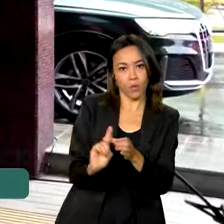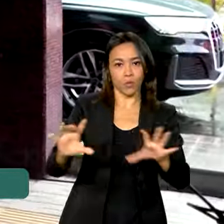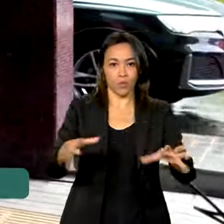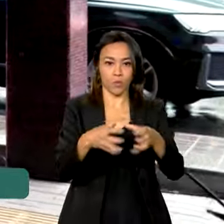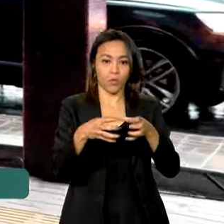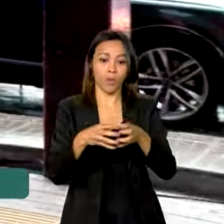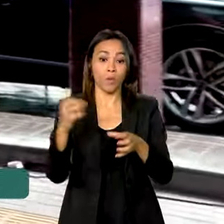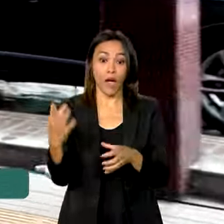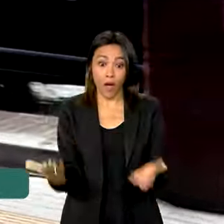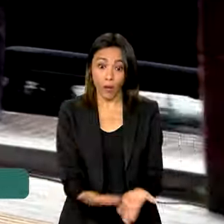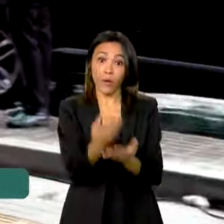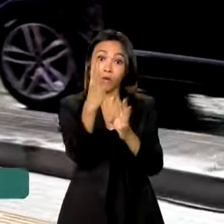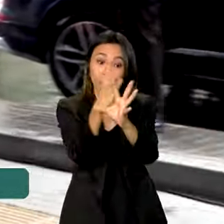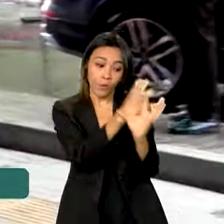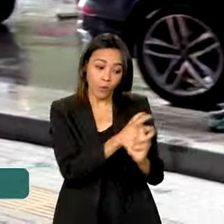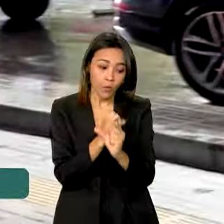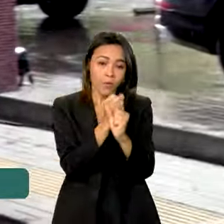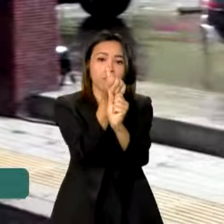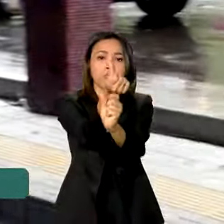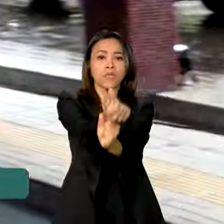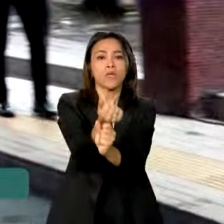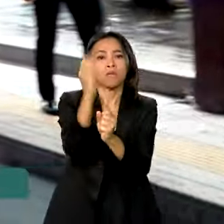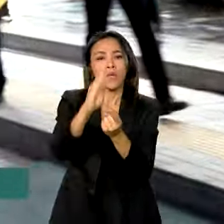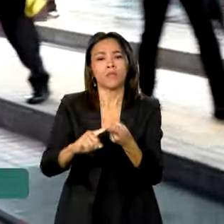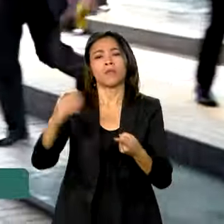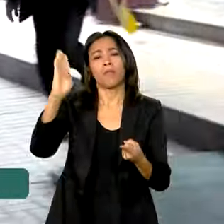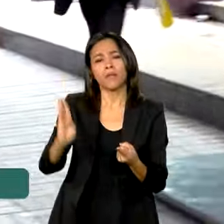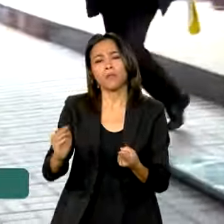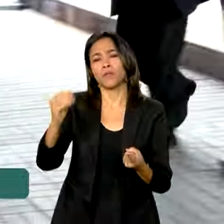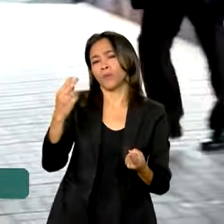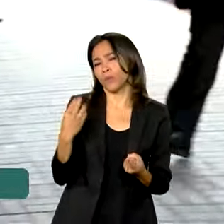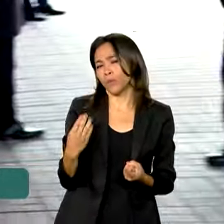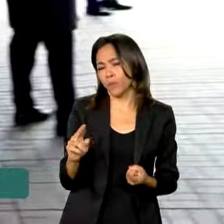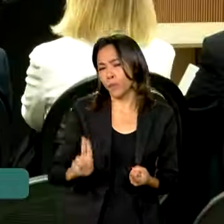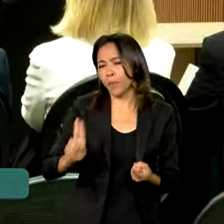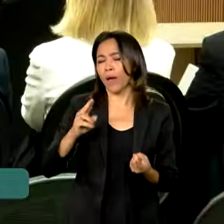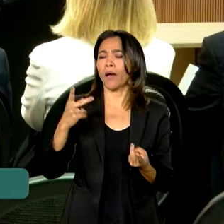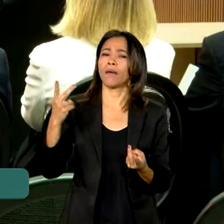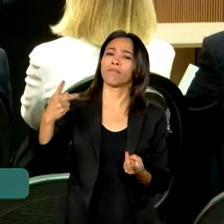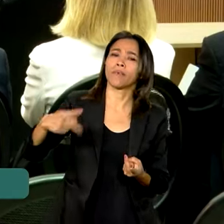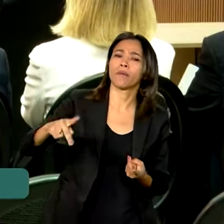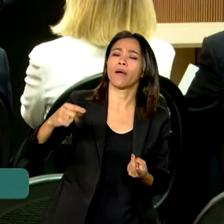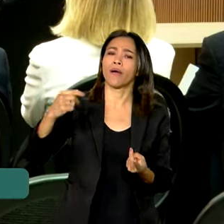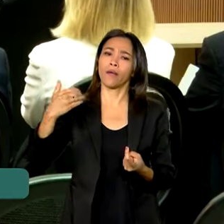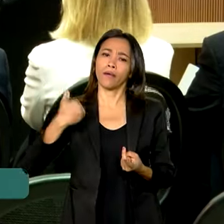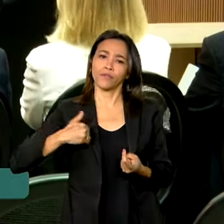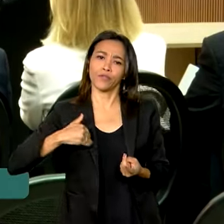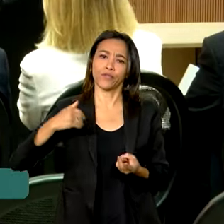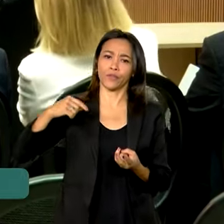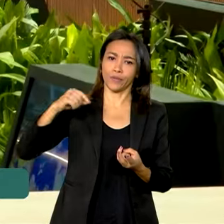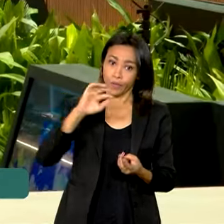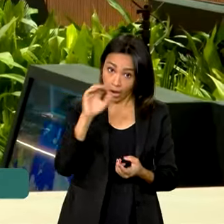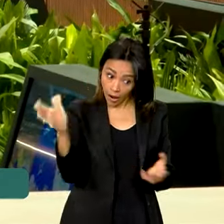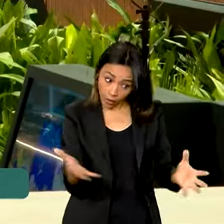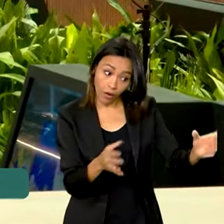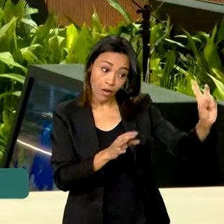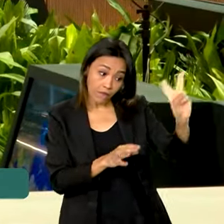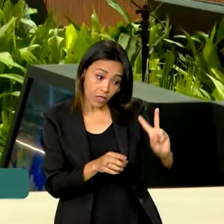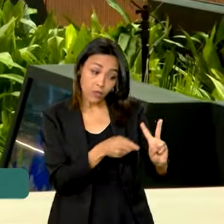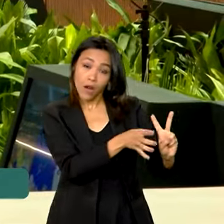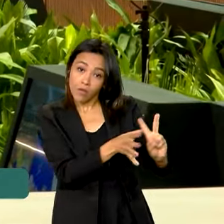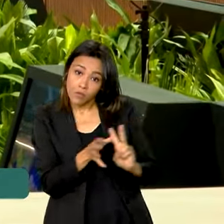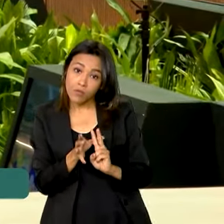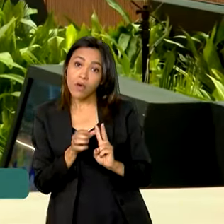composto por seis países. Além de Brasil, Uruguai, Argentina e Paraguai, a Venezuela também é membro, mas está